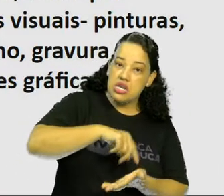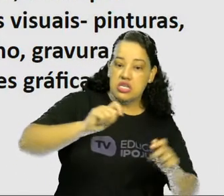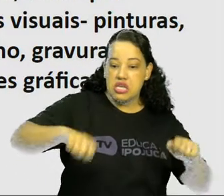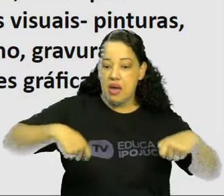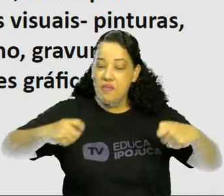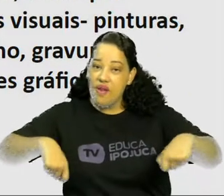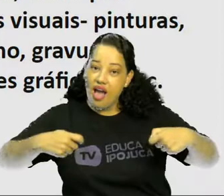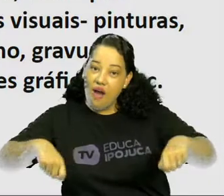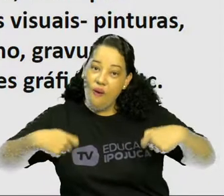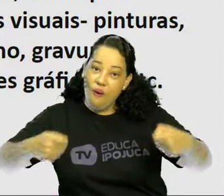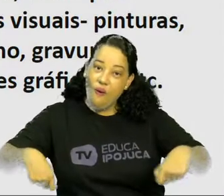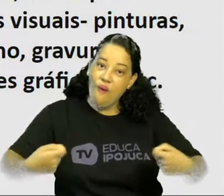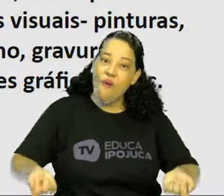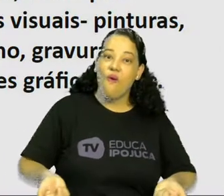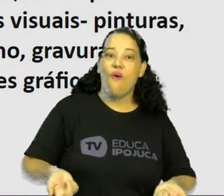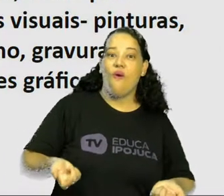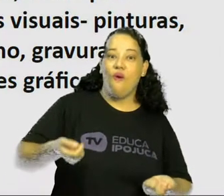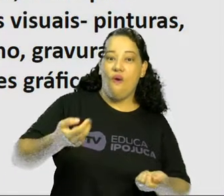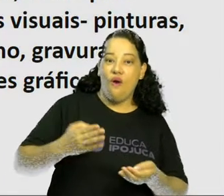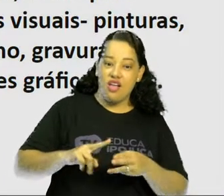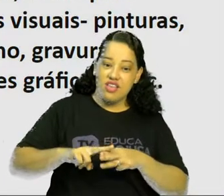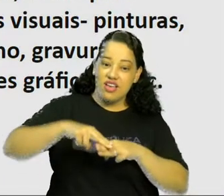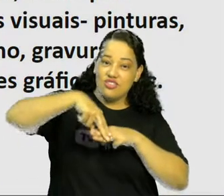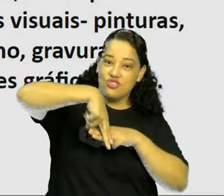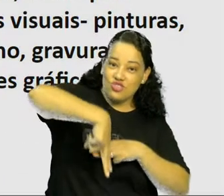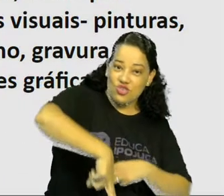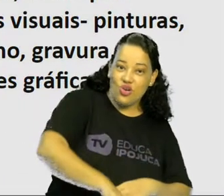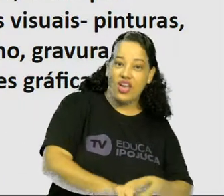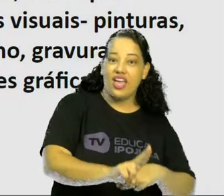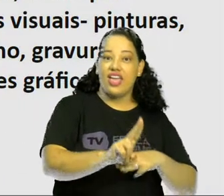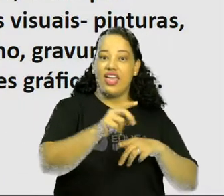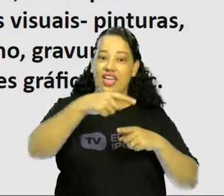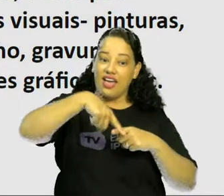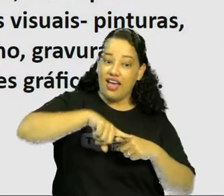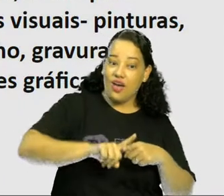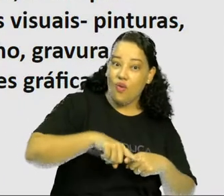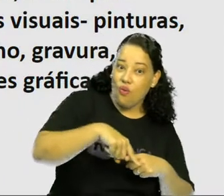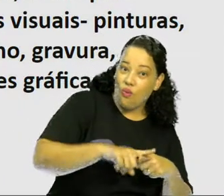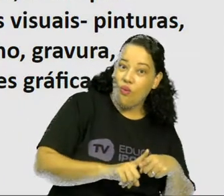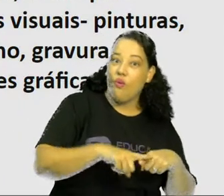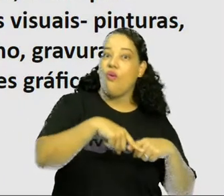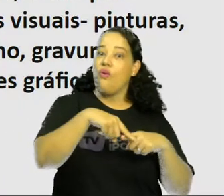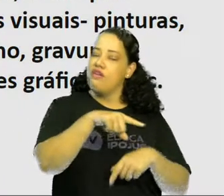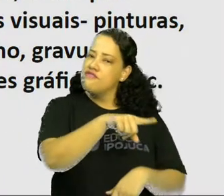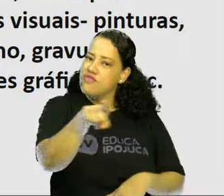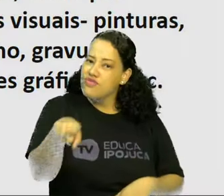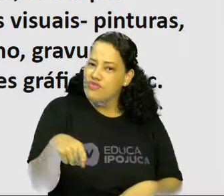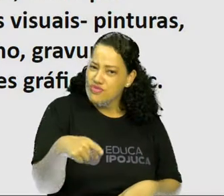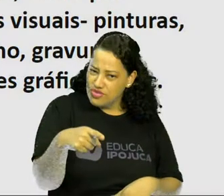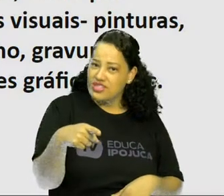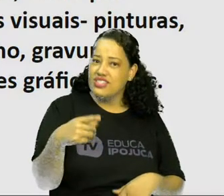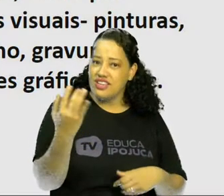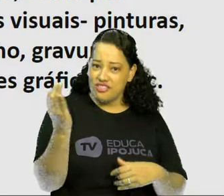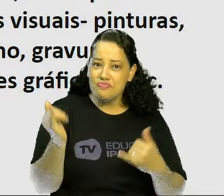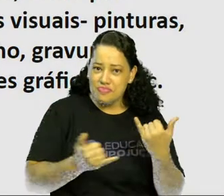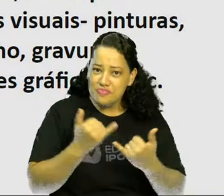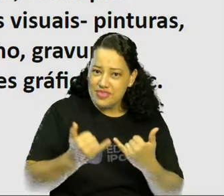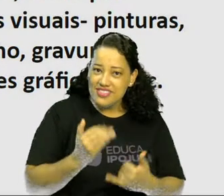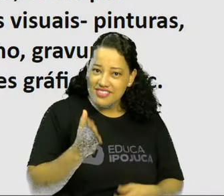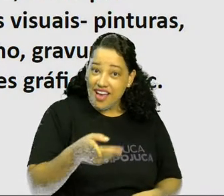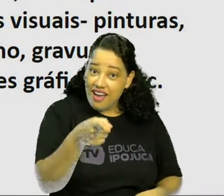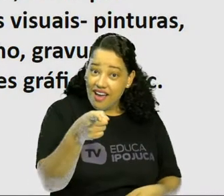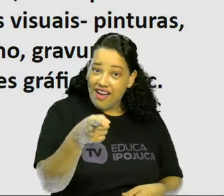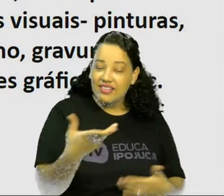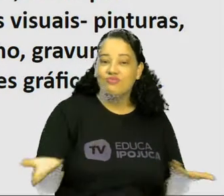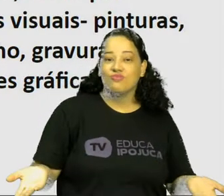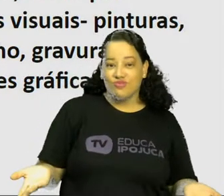corda, brincadeira de escorrego. Olha a gangorra aqui, crianças. Vocês já brincaram de gangorra? Temos